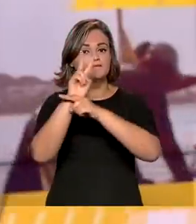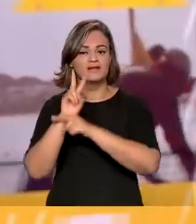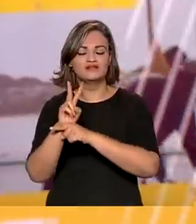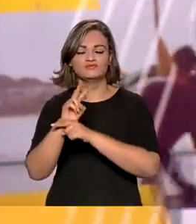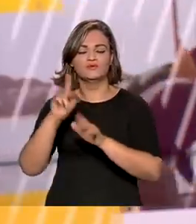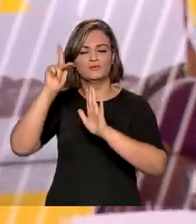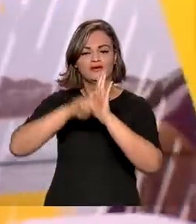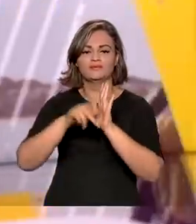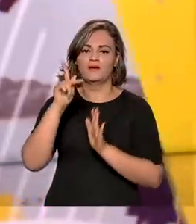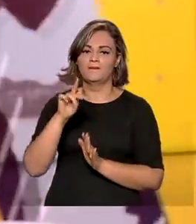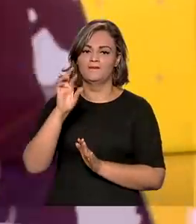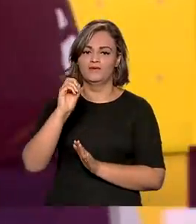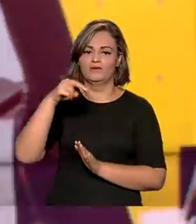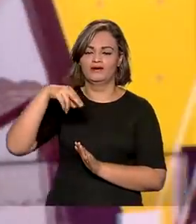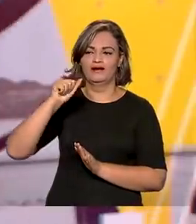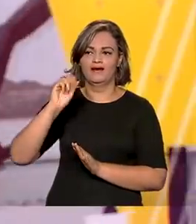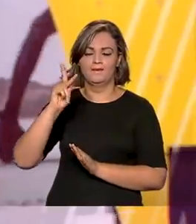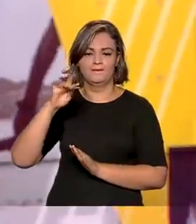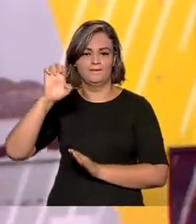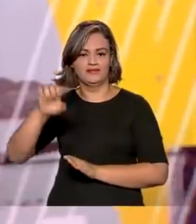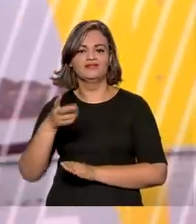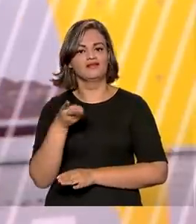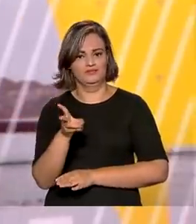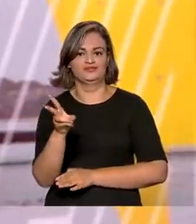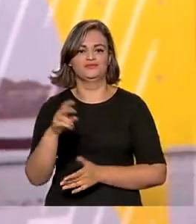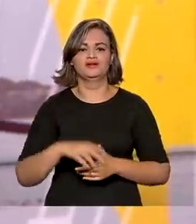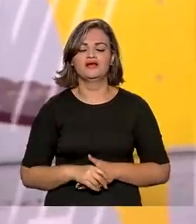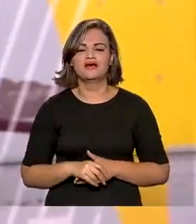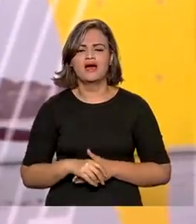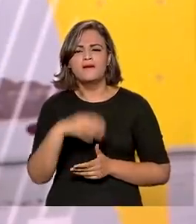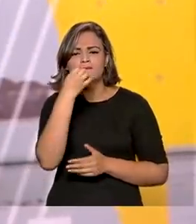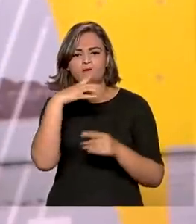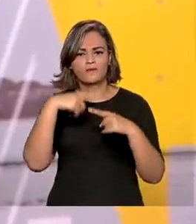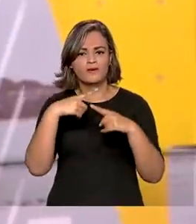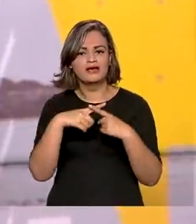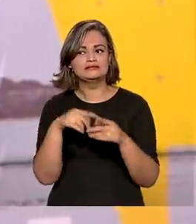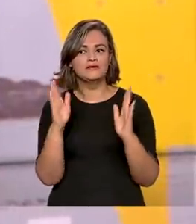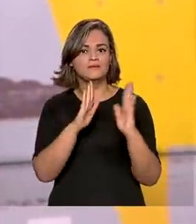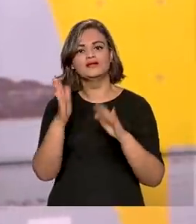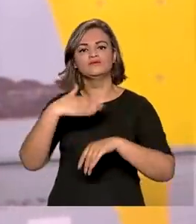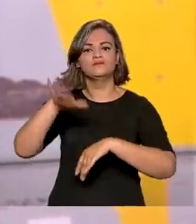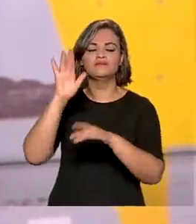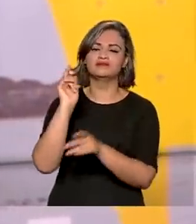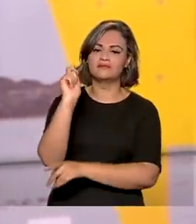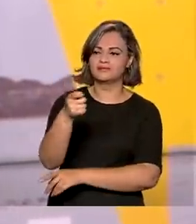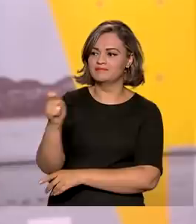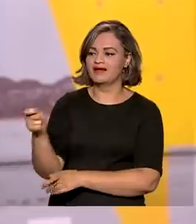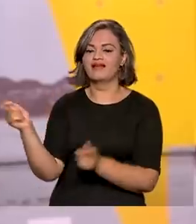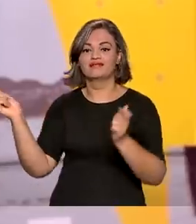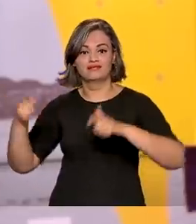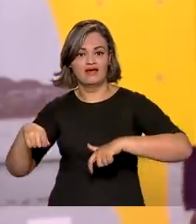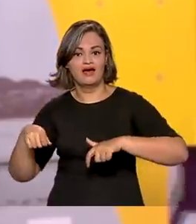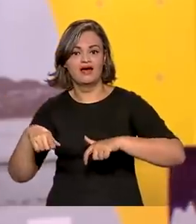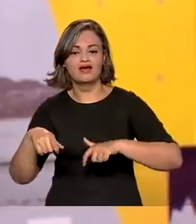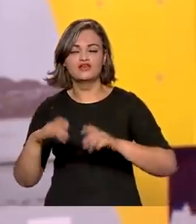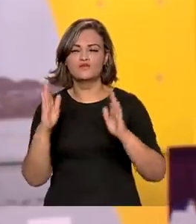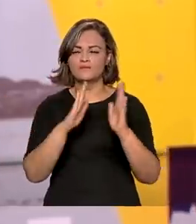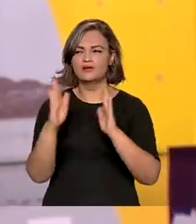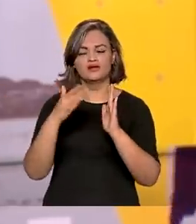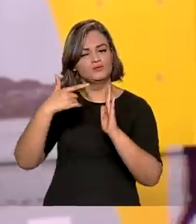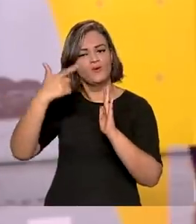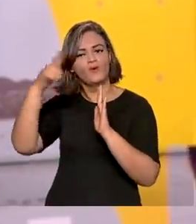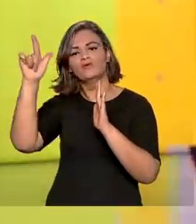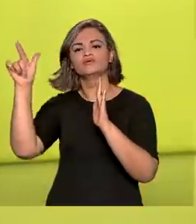Pronamp, que agora é permanente. Entre as vantagens estão um tempo maior para iniciar os pagamentos dos financiamentos e um prazo